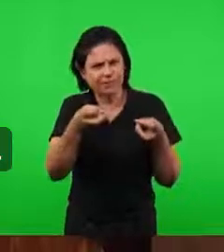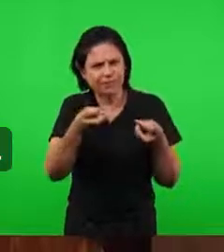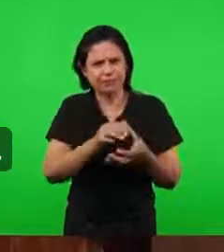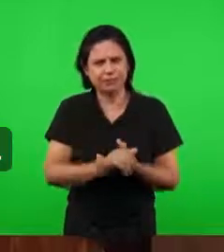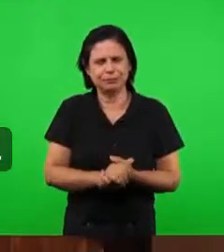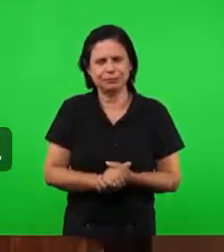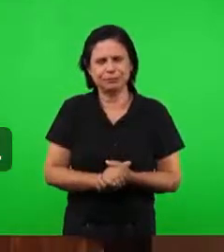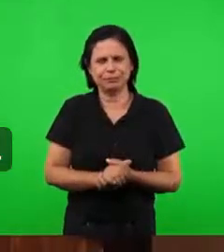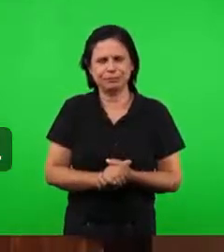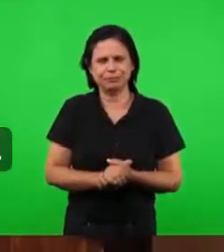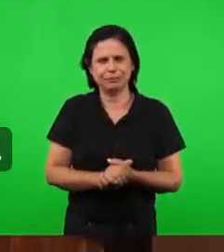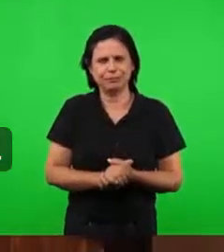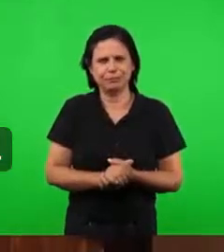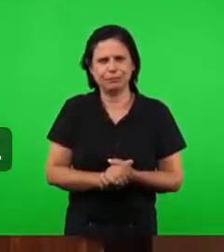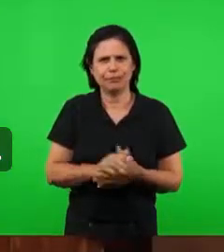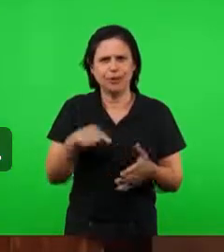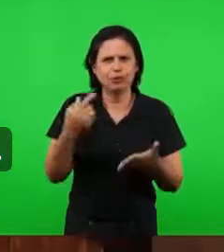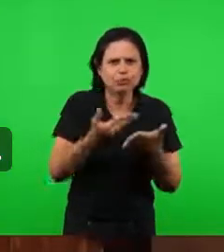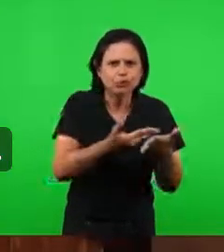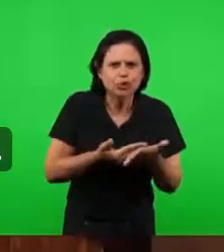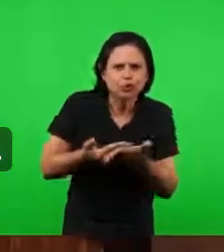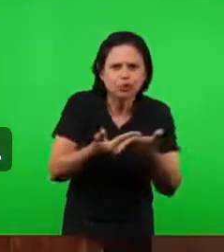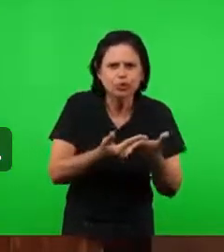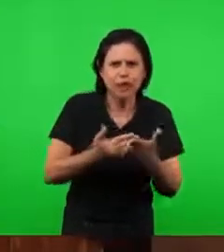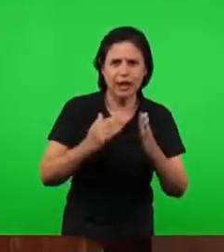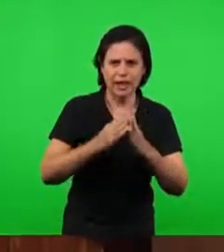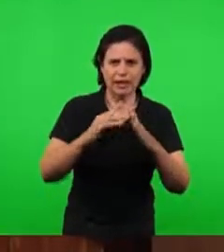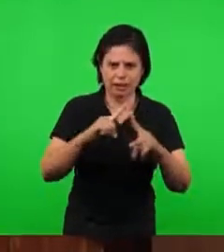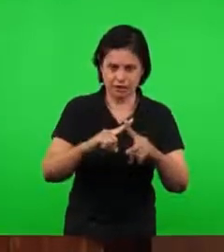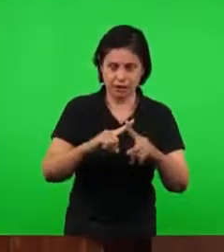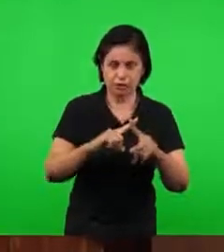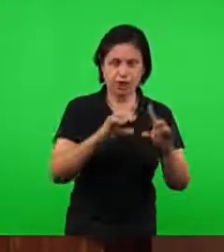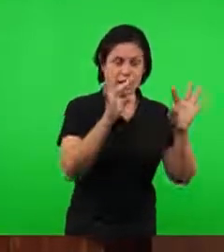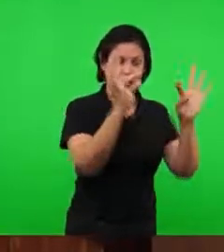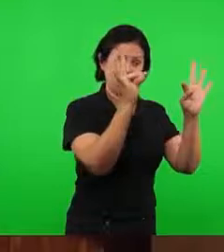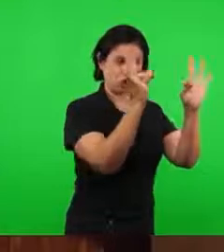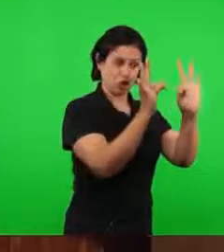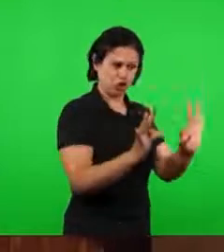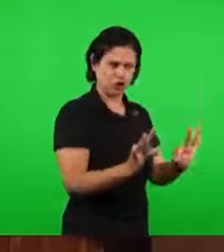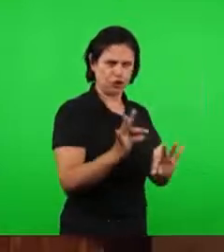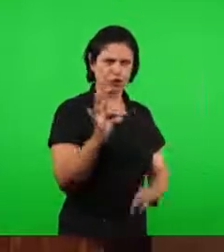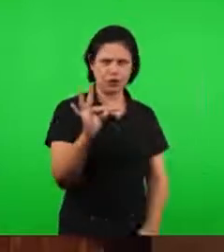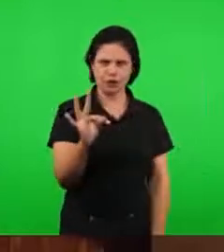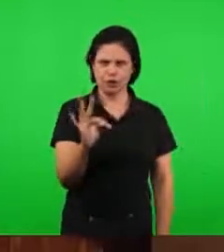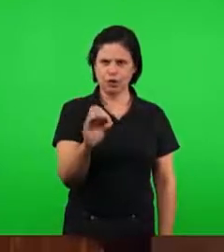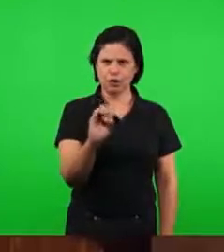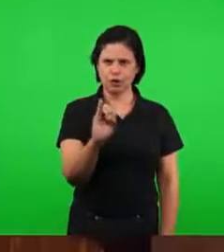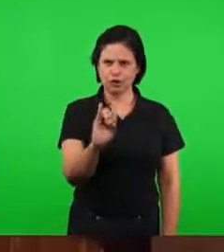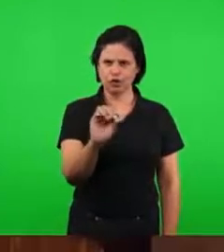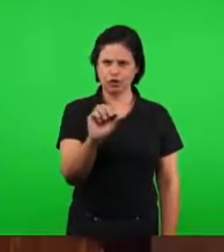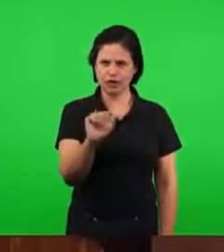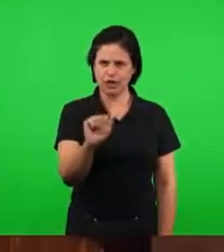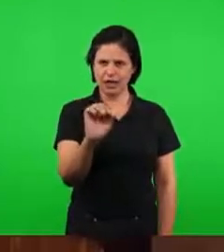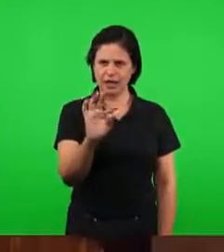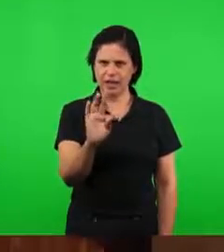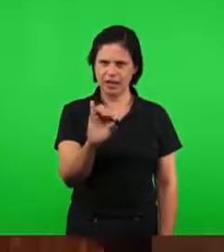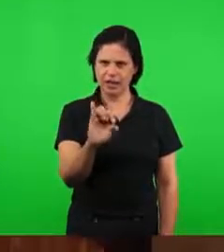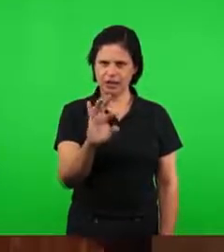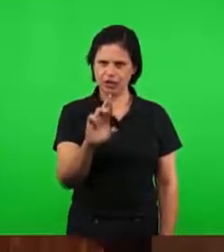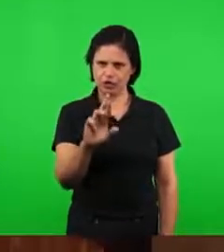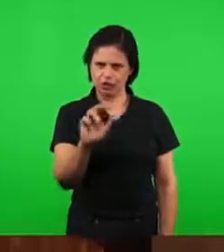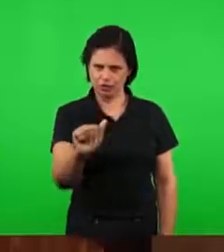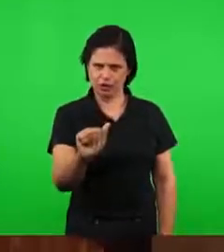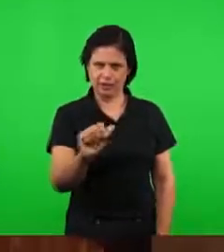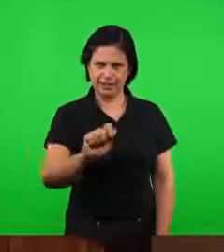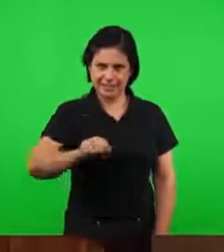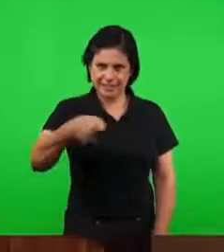igreja que é a igreja de Tiatira. A palavra Tiatira, que seria uma igreja